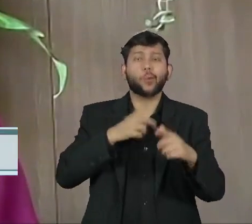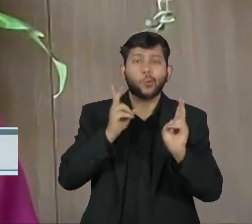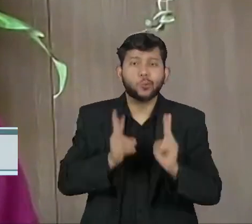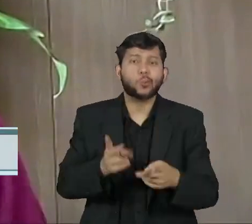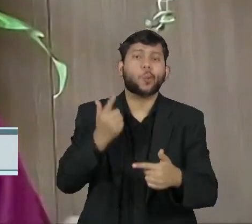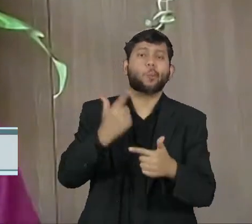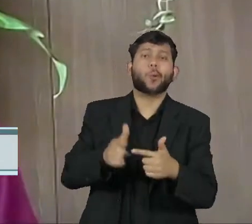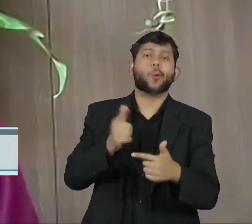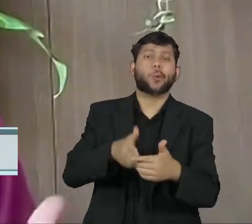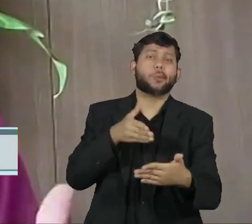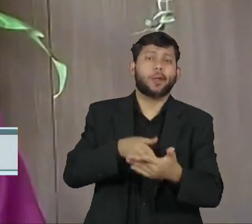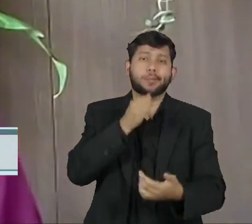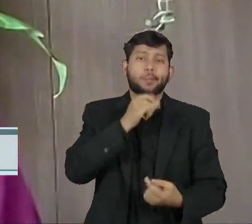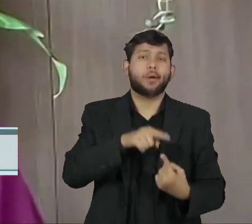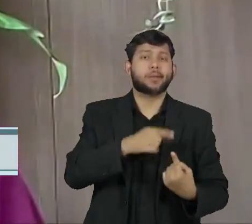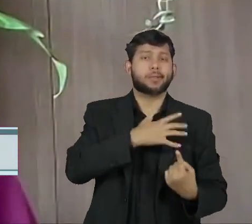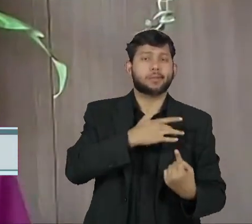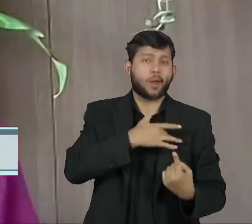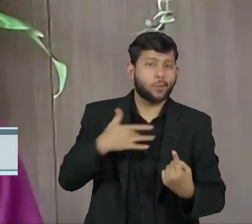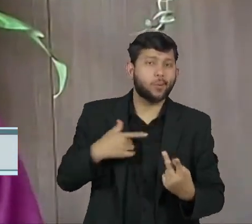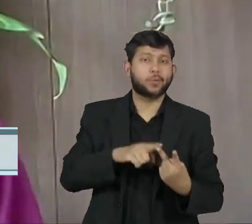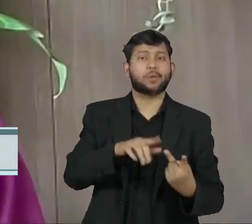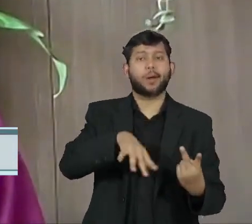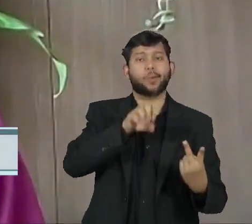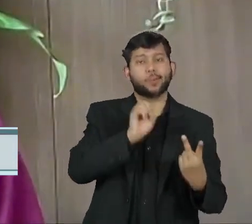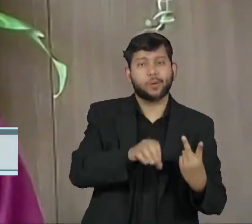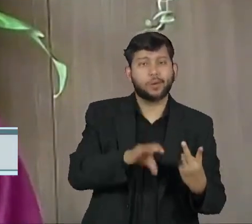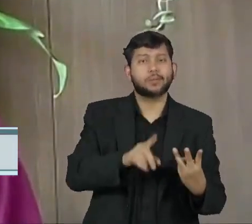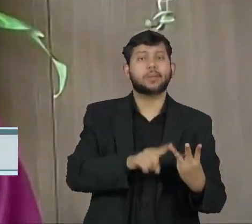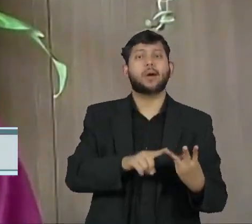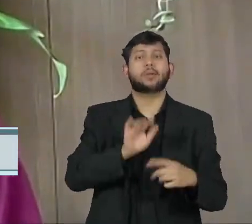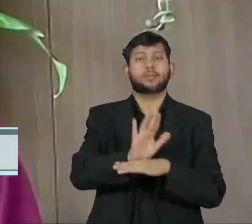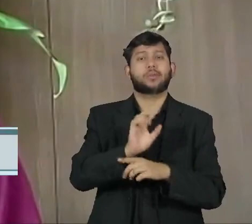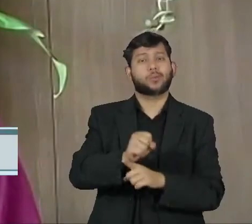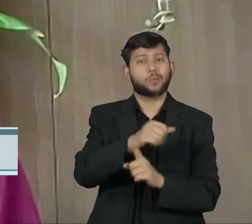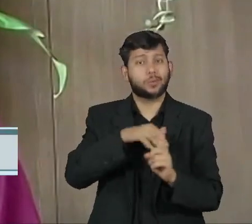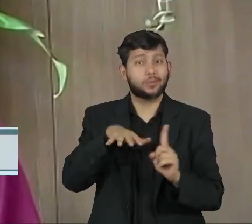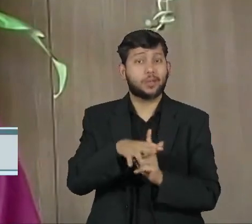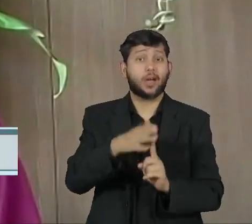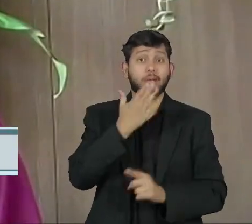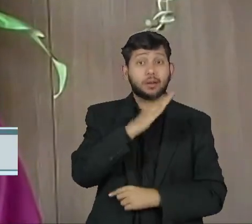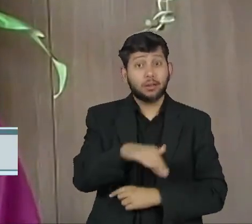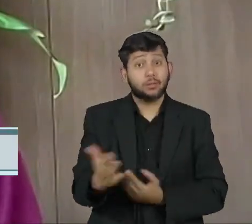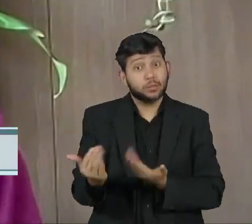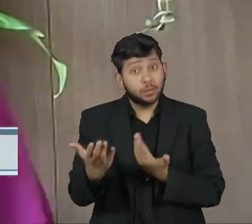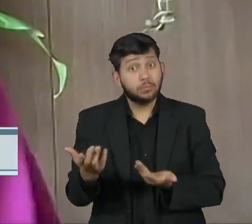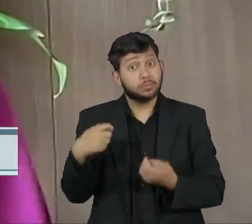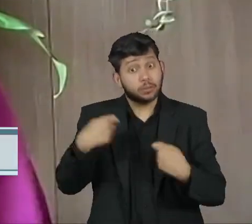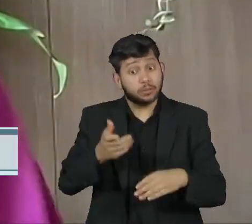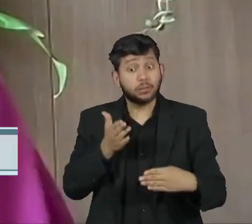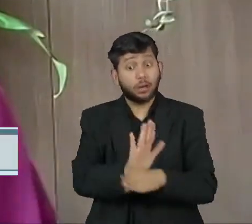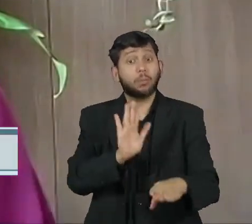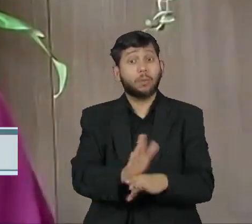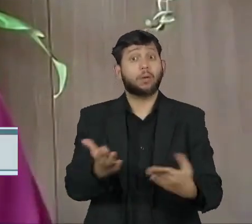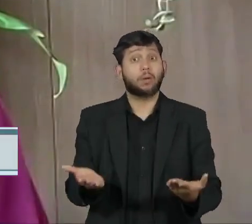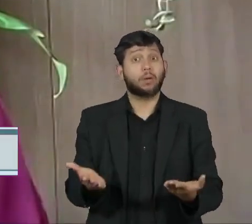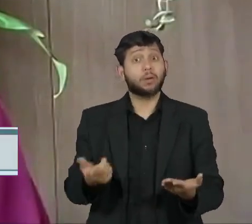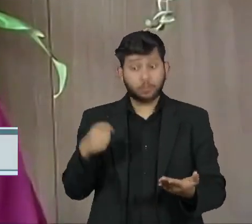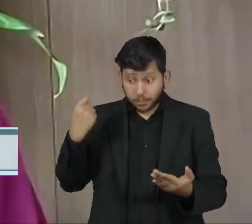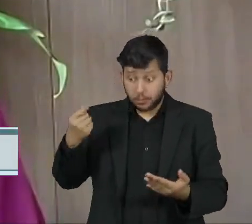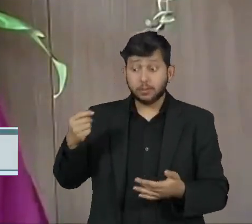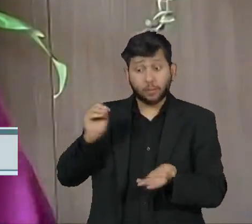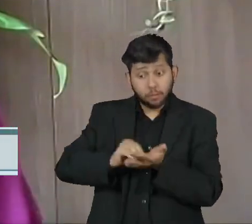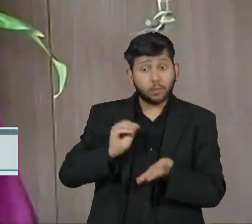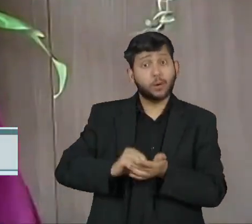desafios como saúde, educação, assistência social em relação a crianças, enfim, nós estamos falando de